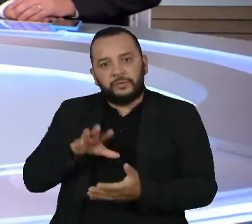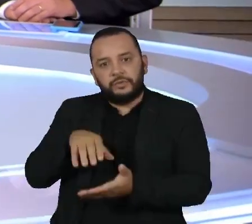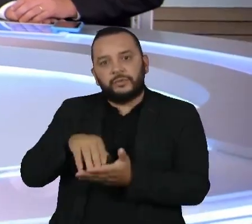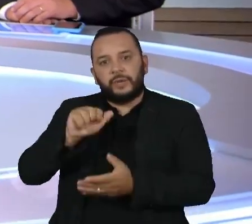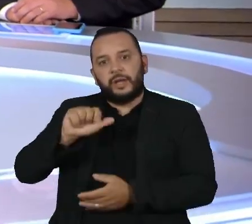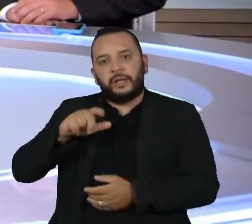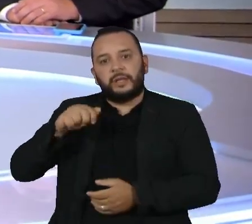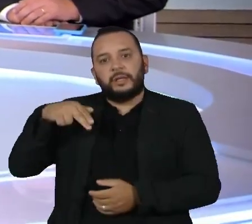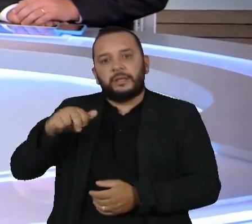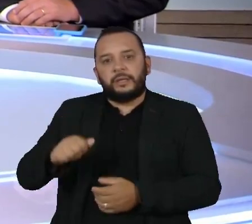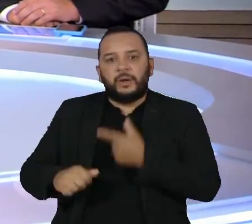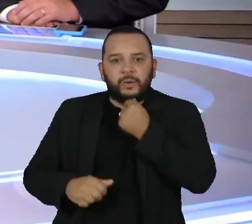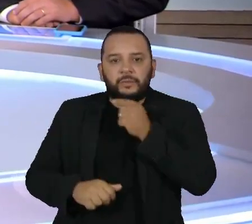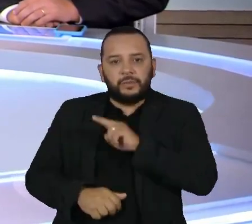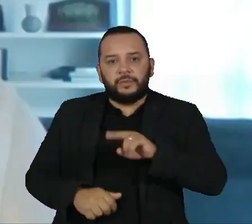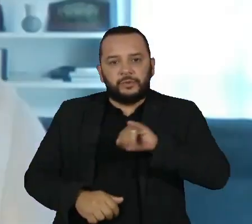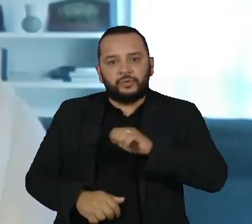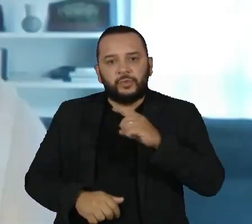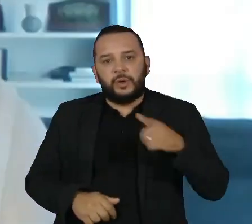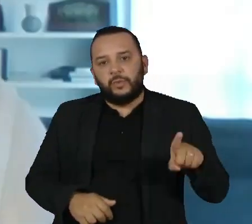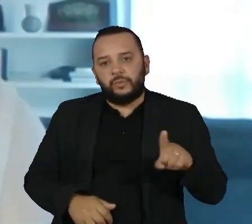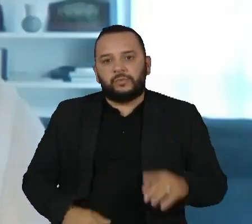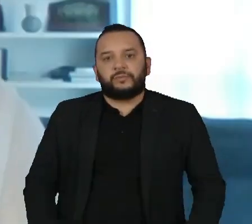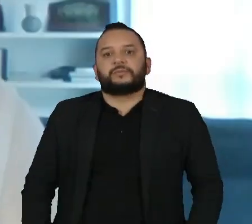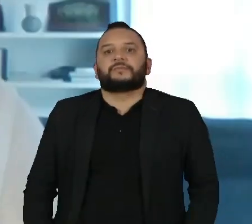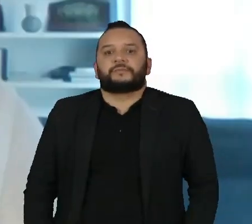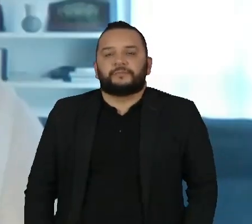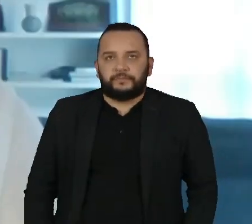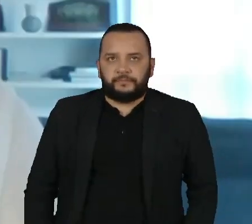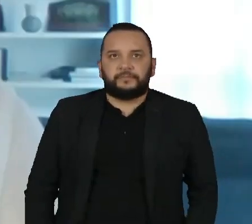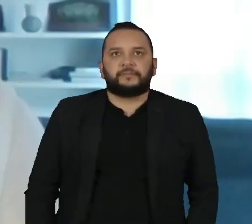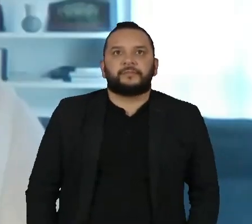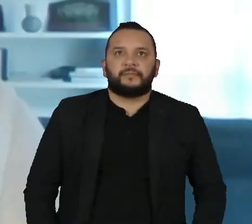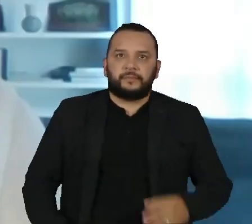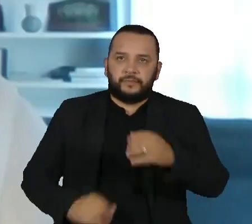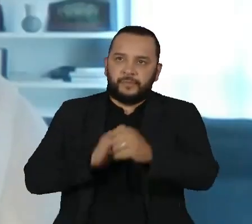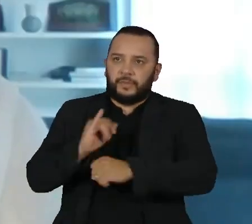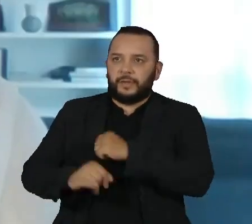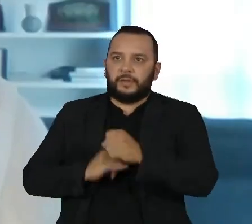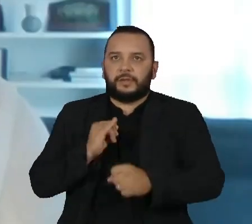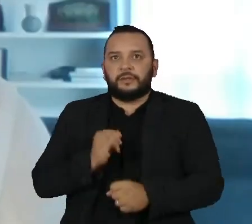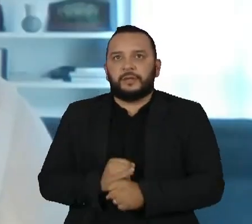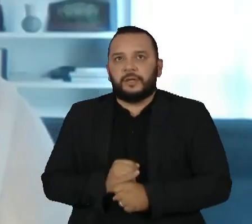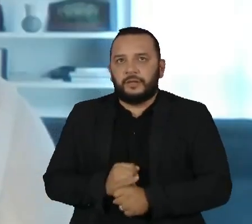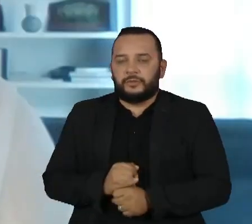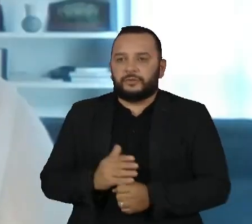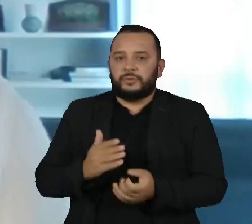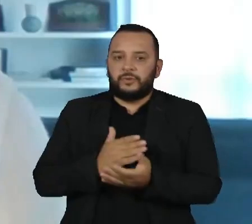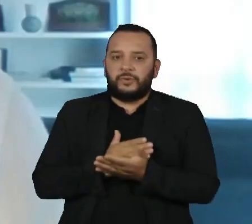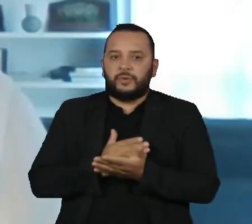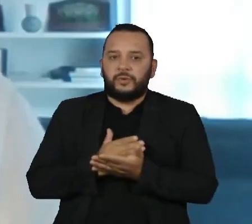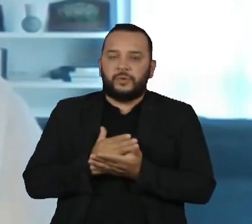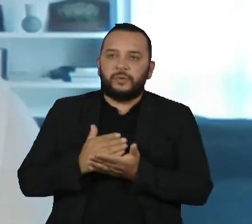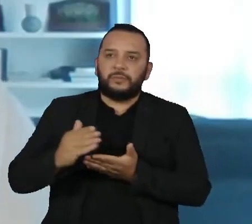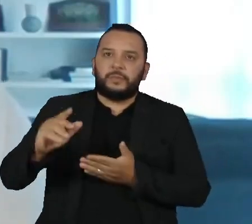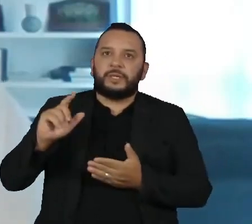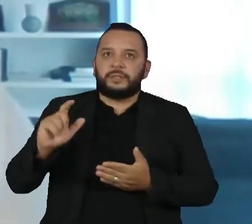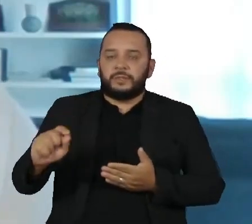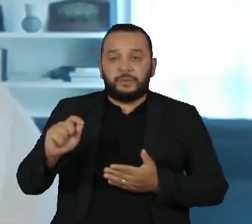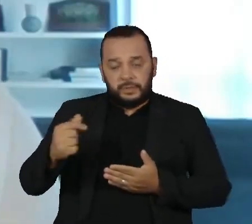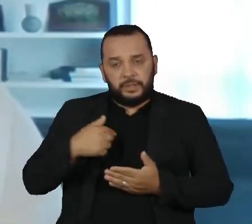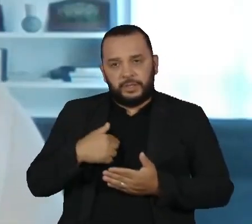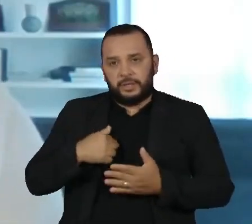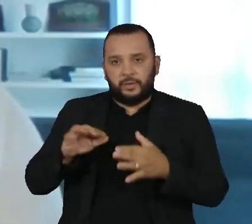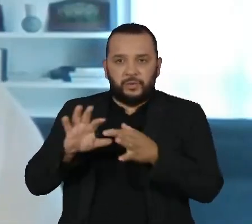Francisco de Aguiar Coelho. A internet, ela inaugura um contexto de hiperexposição